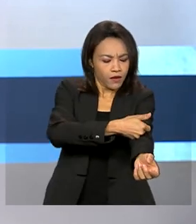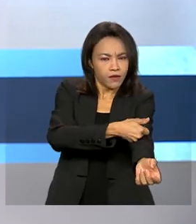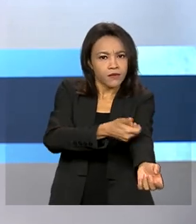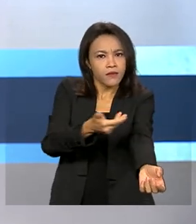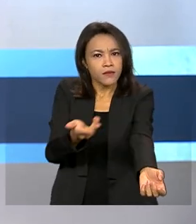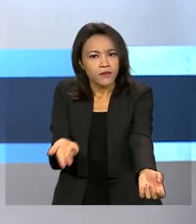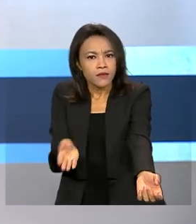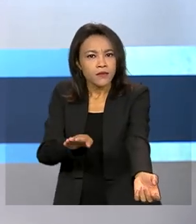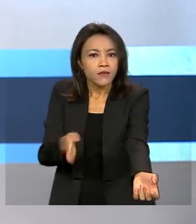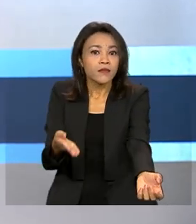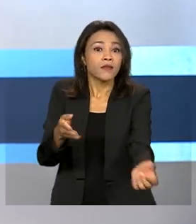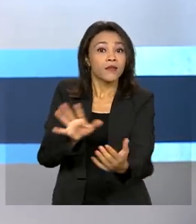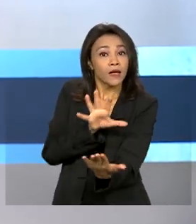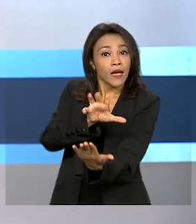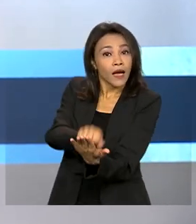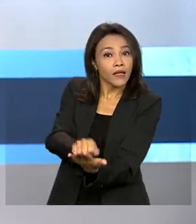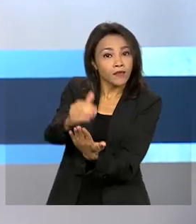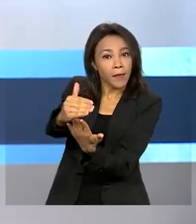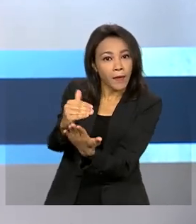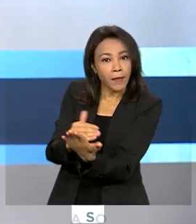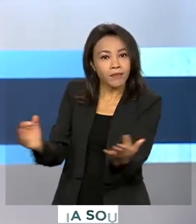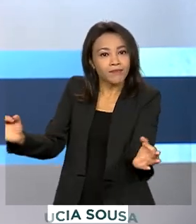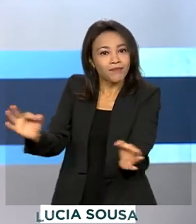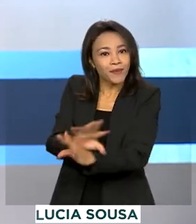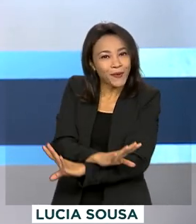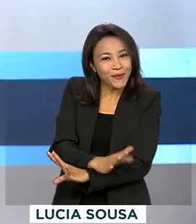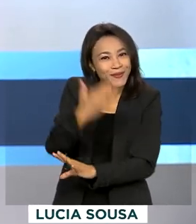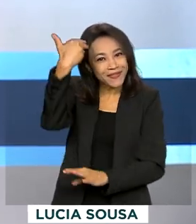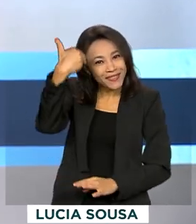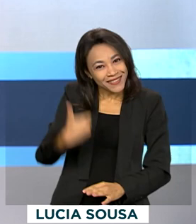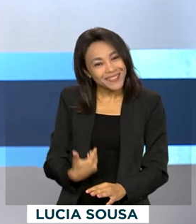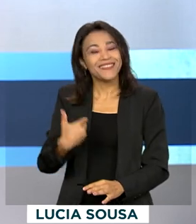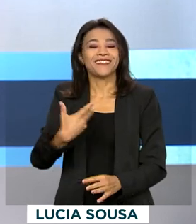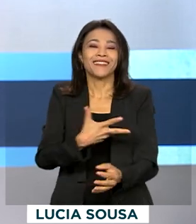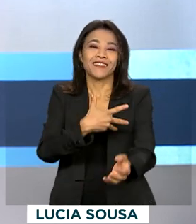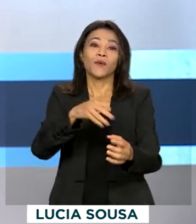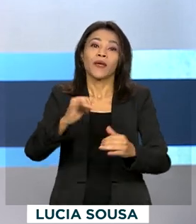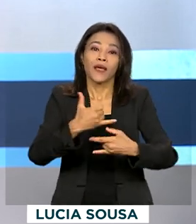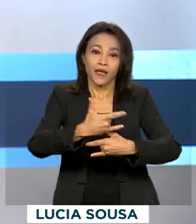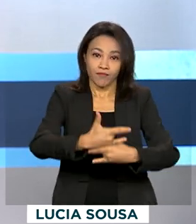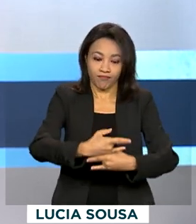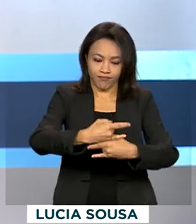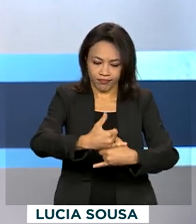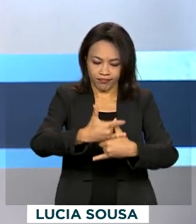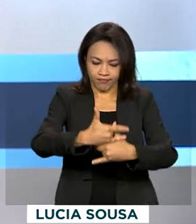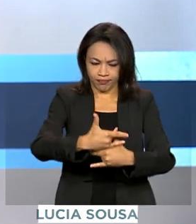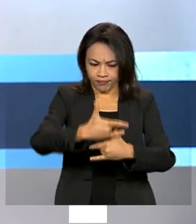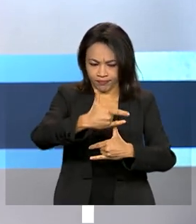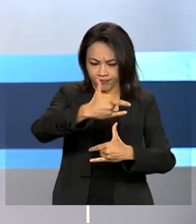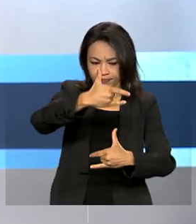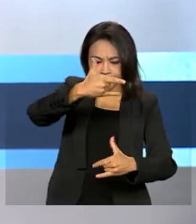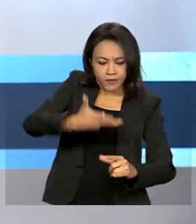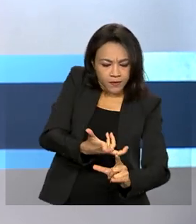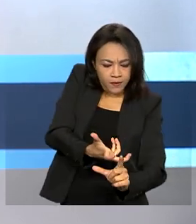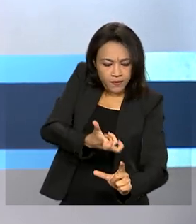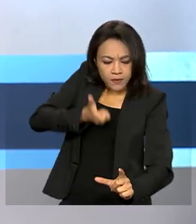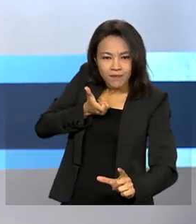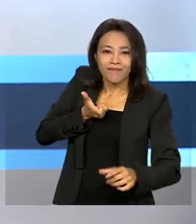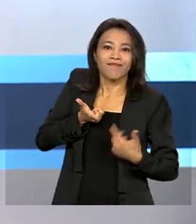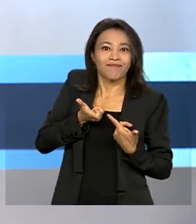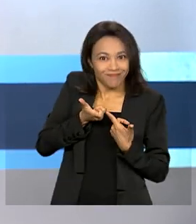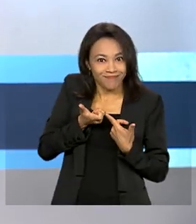fazer um cadastro rápido e pronto. Você já é um possível doador de medula óssea. Pode salvar vidas e ajudar